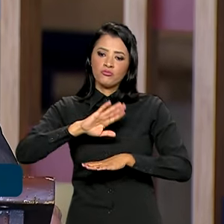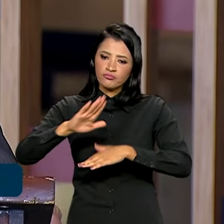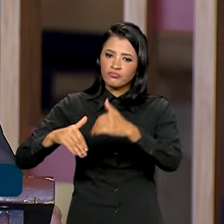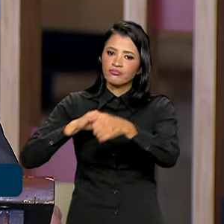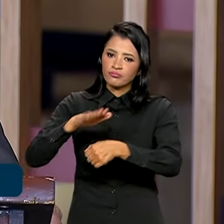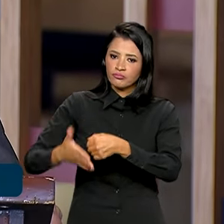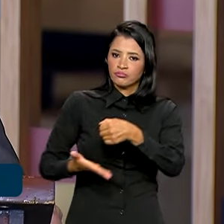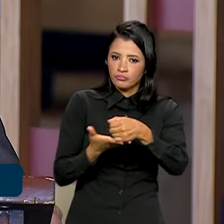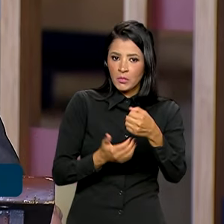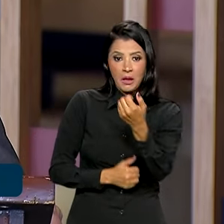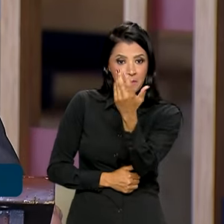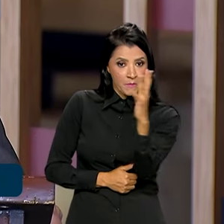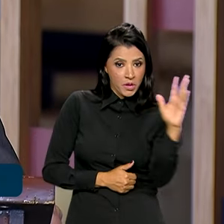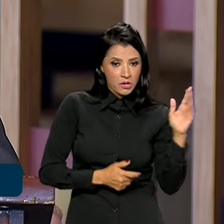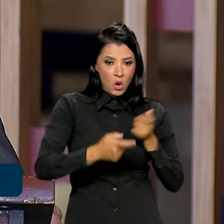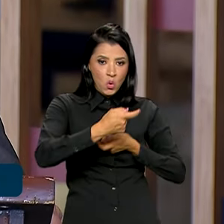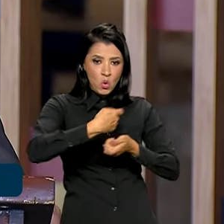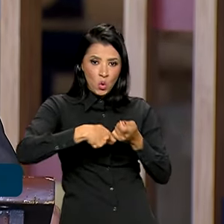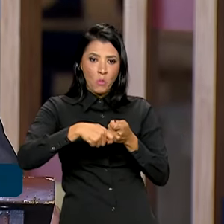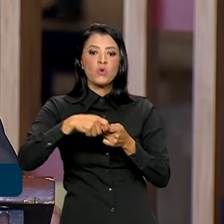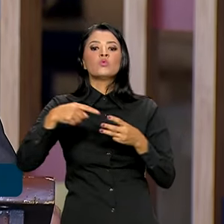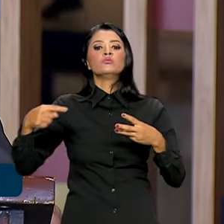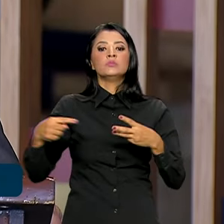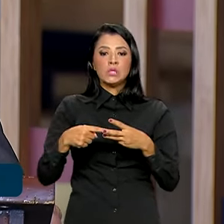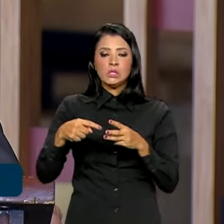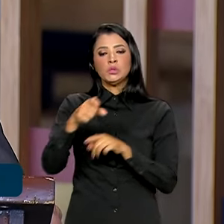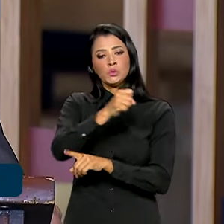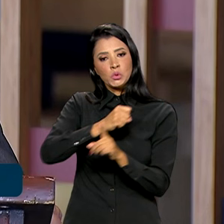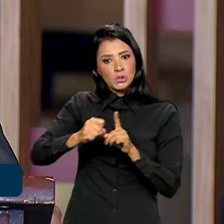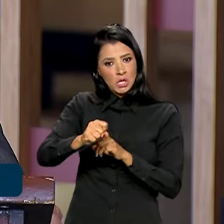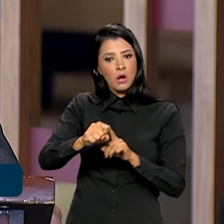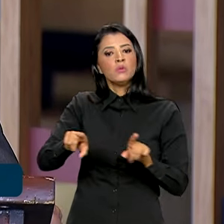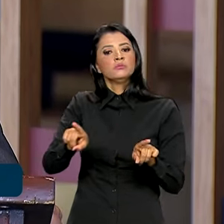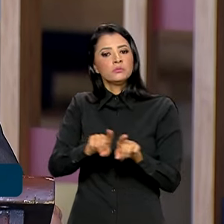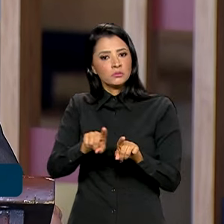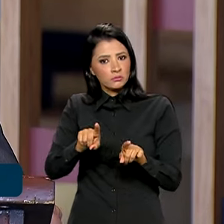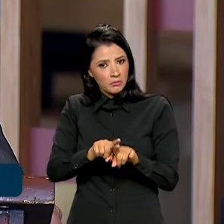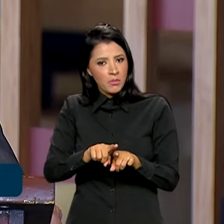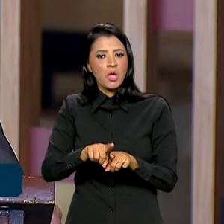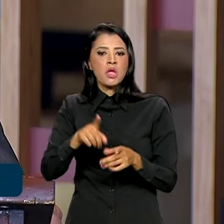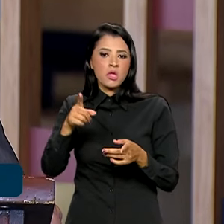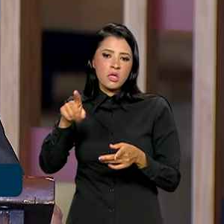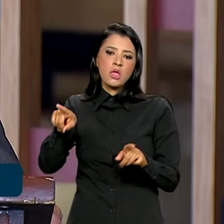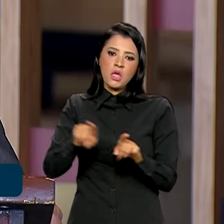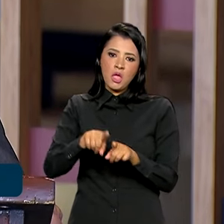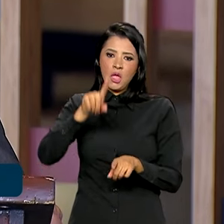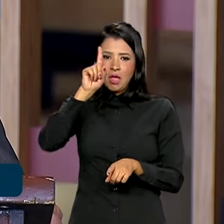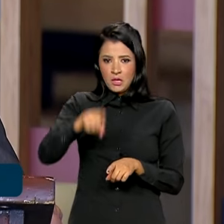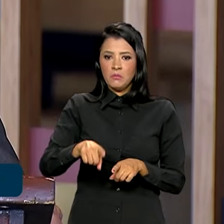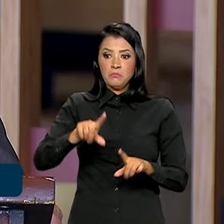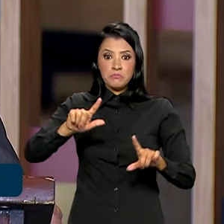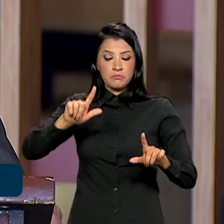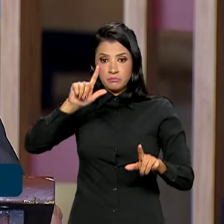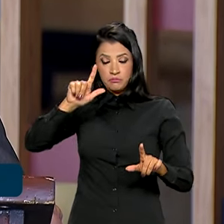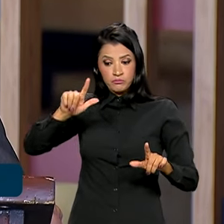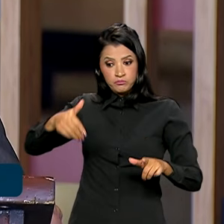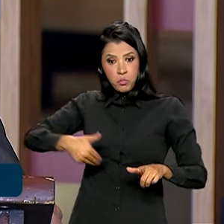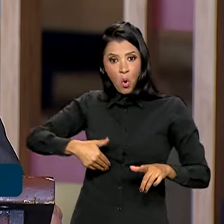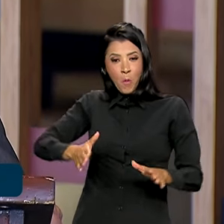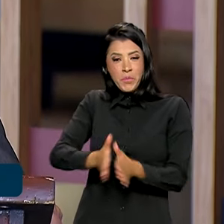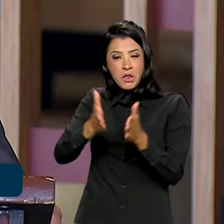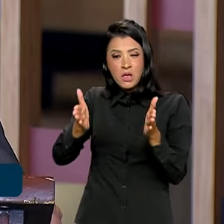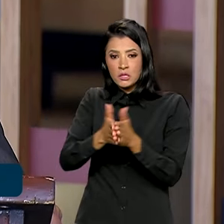ambiental, econômico e social, e em particular o imperativo da erradicação da pobreza.